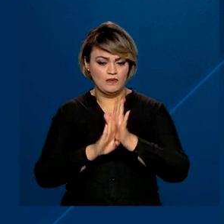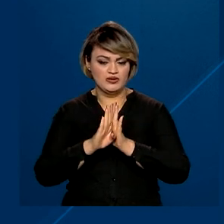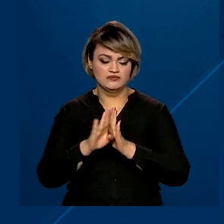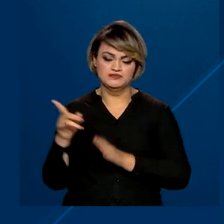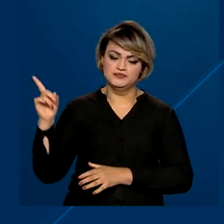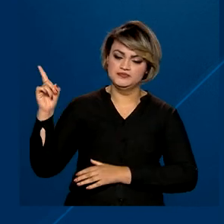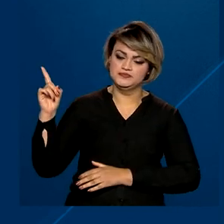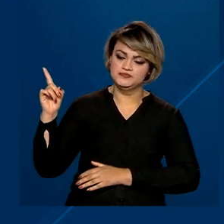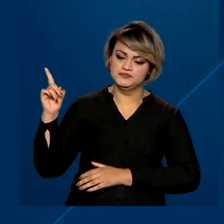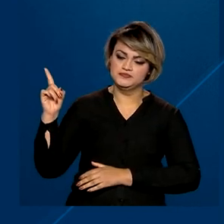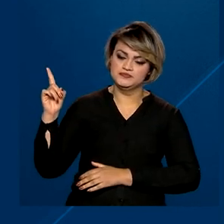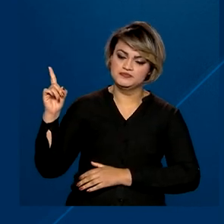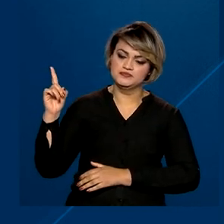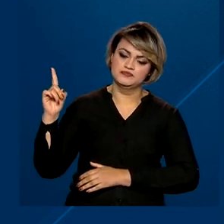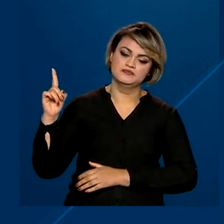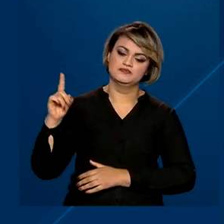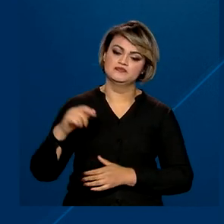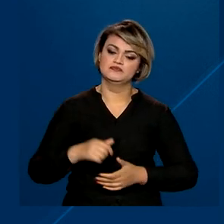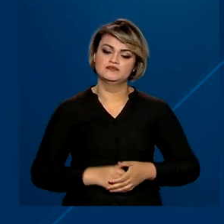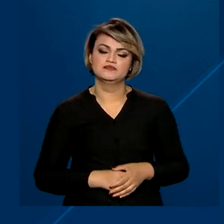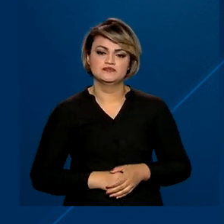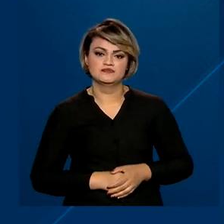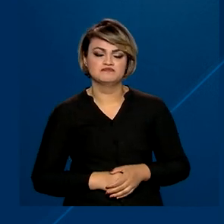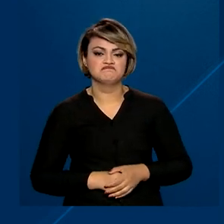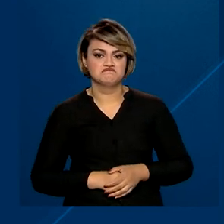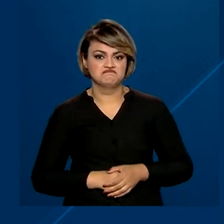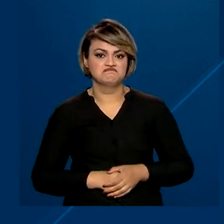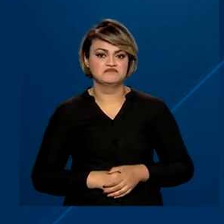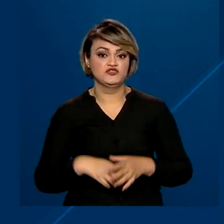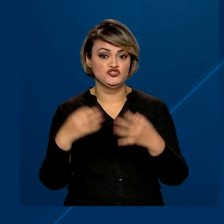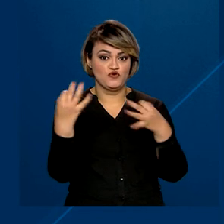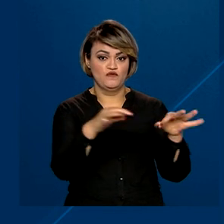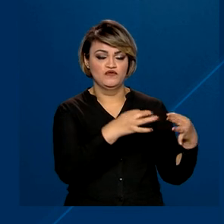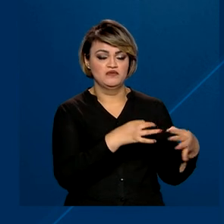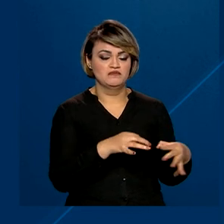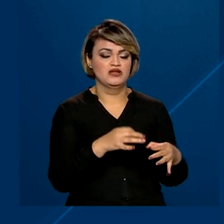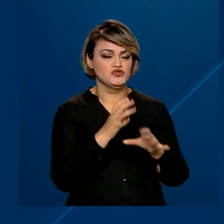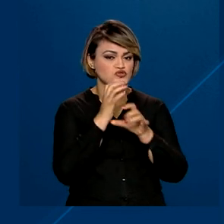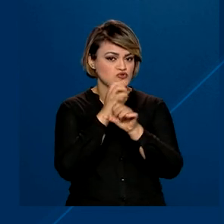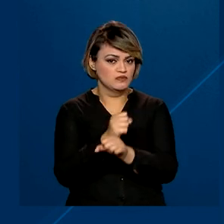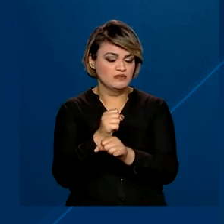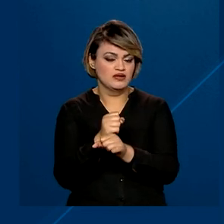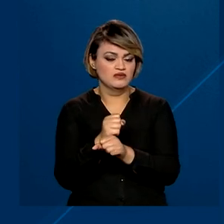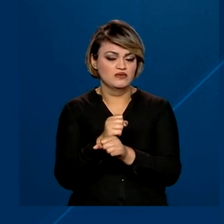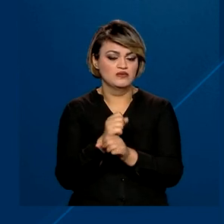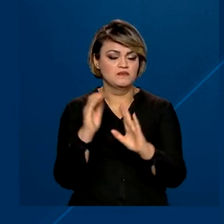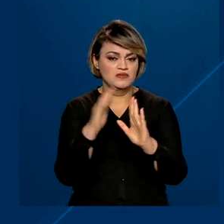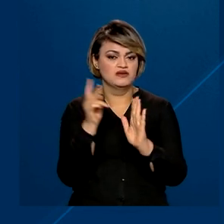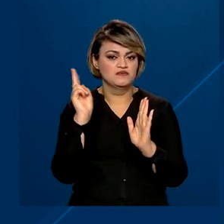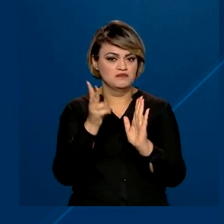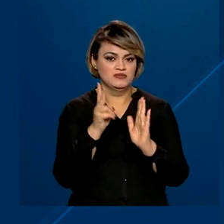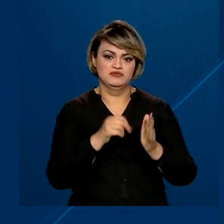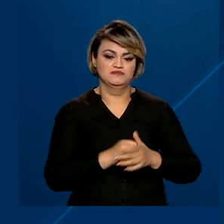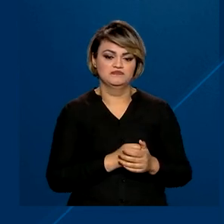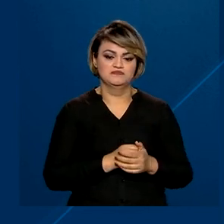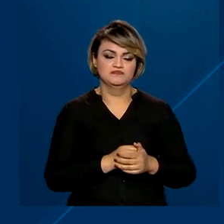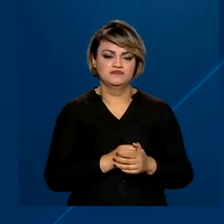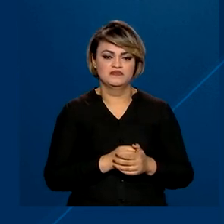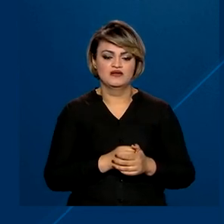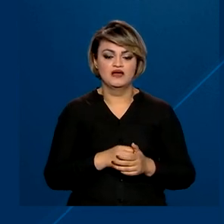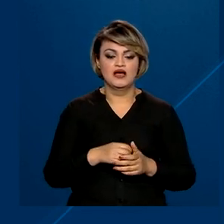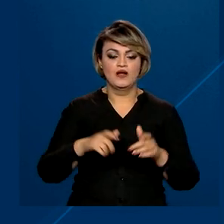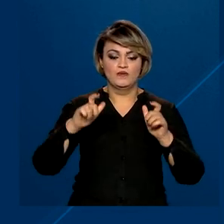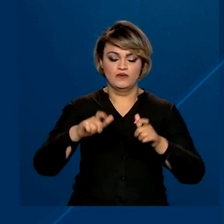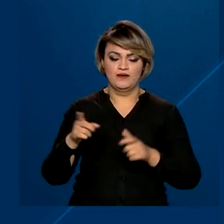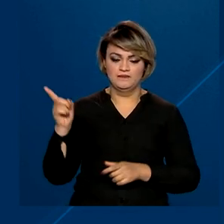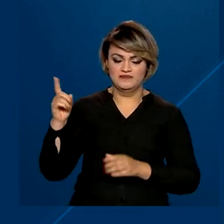houve um aumento de mais de 113% de casos contabilizados para o mesmo período analisado. A região